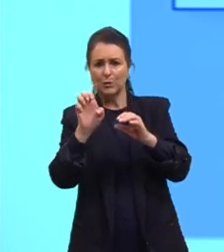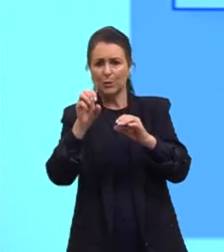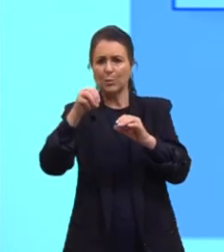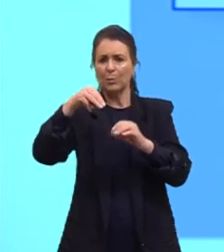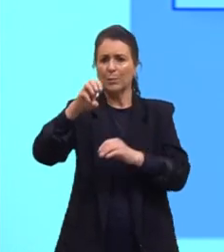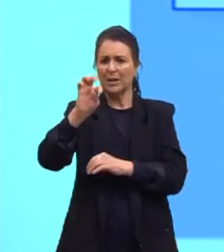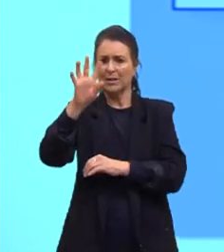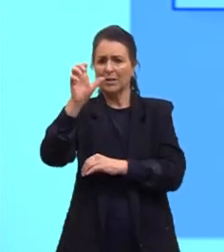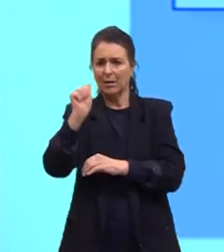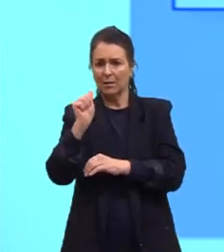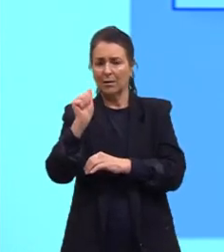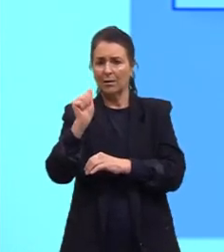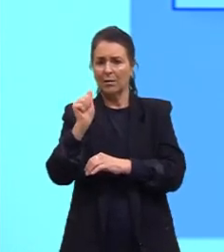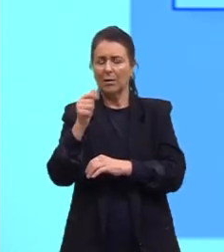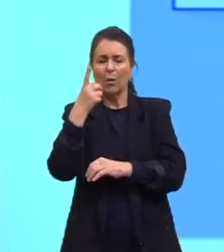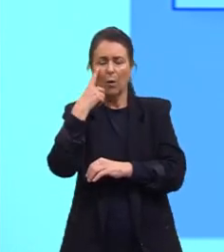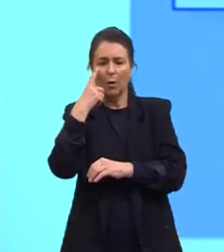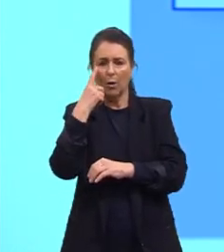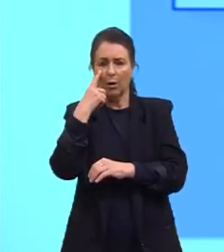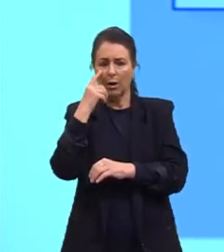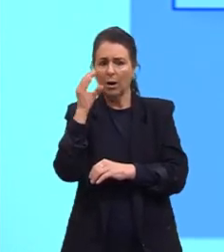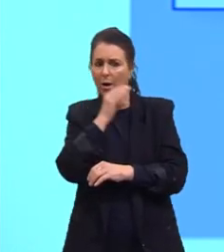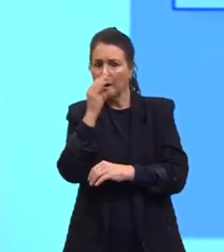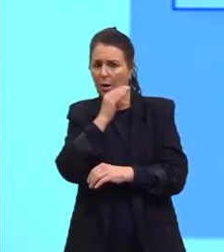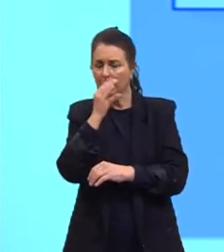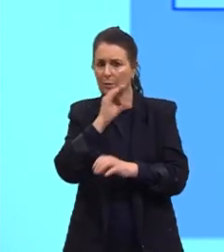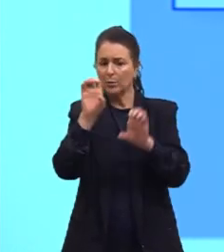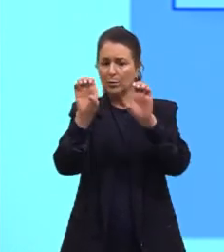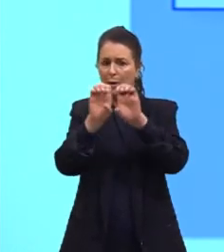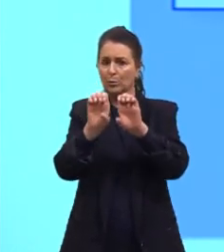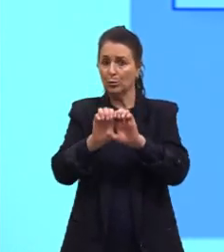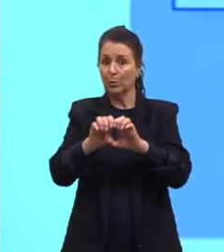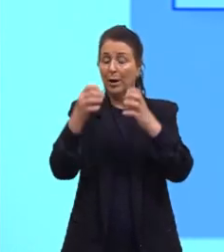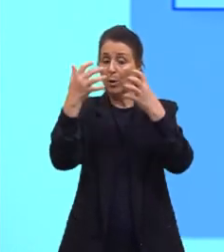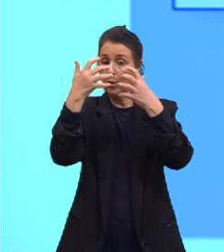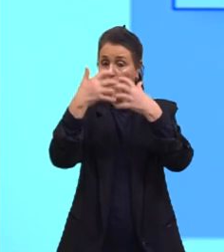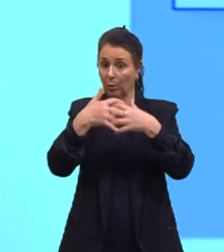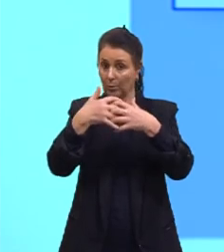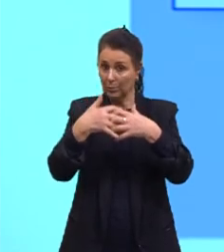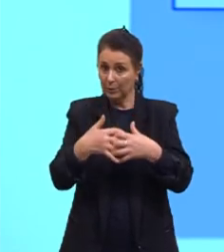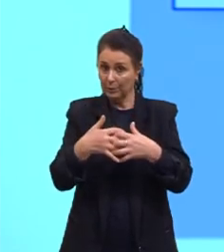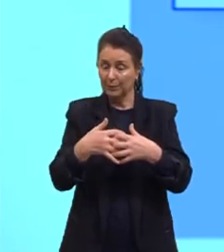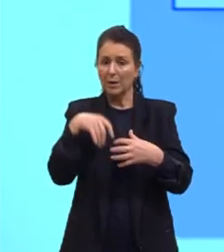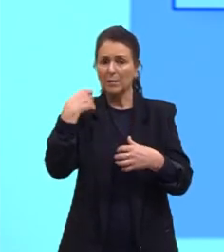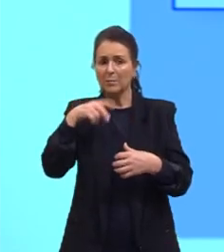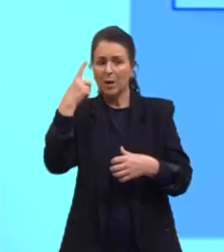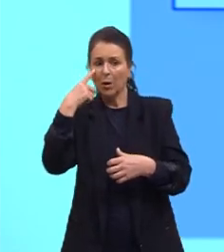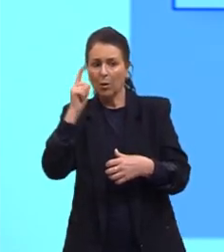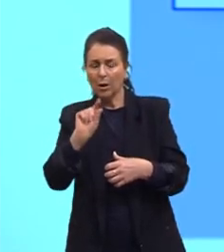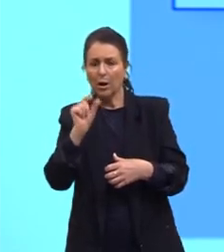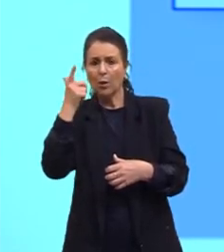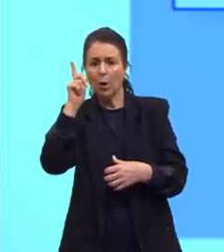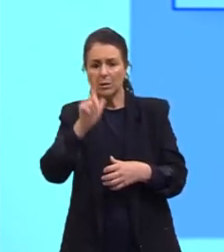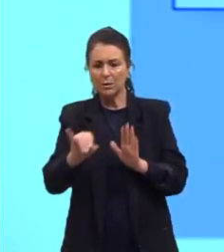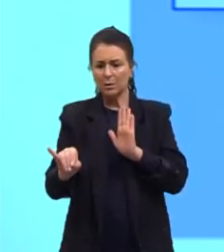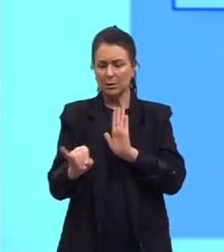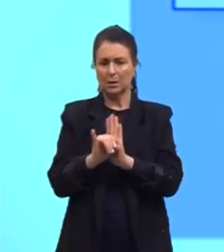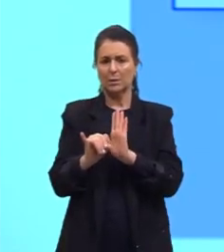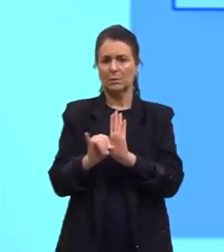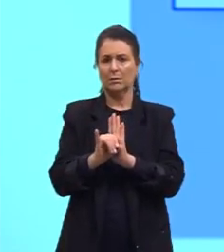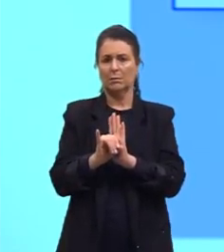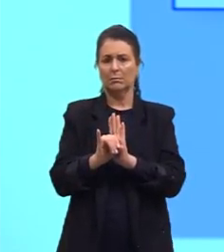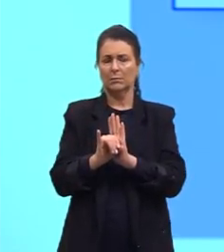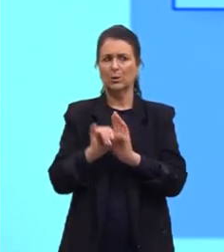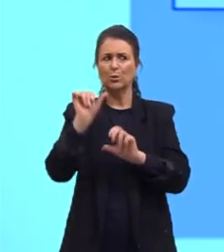Olhando de forma rápida, é estrutura complexa, mas eu tenho que olhar o que eu consigo identificar se trocou